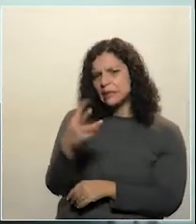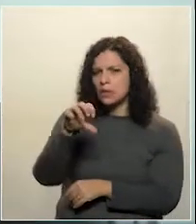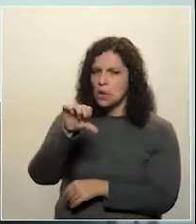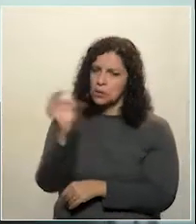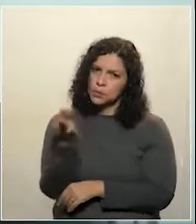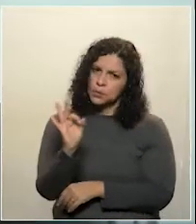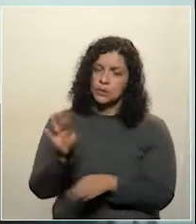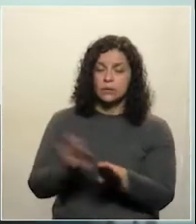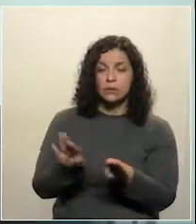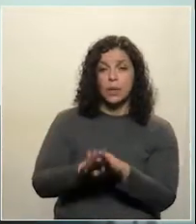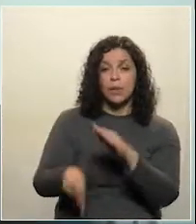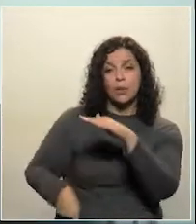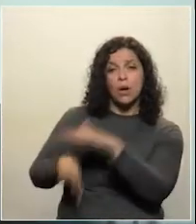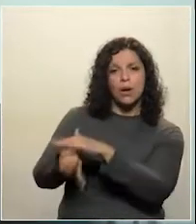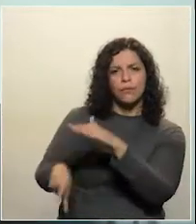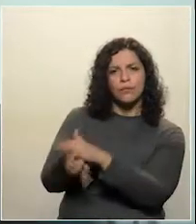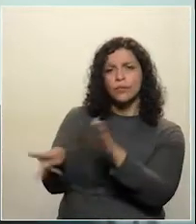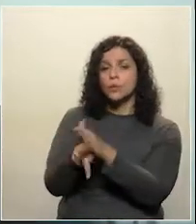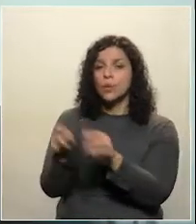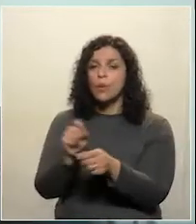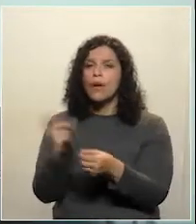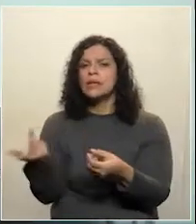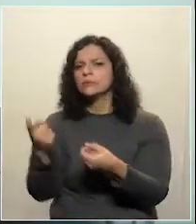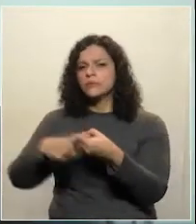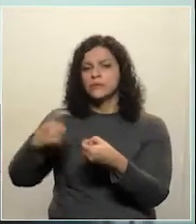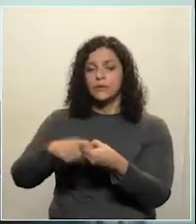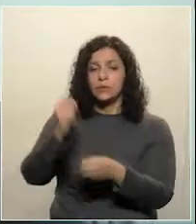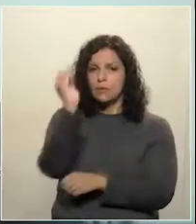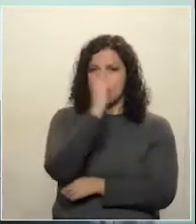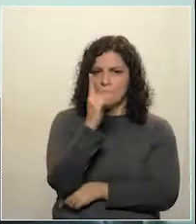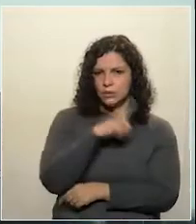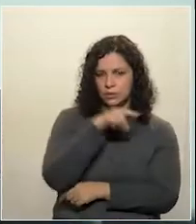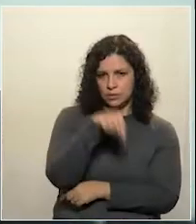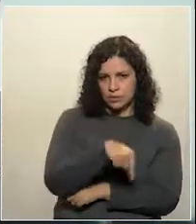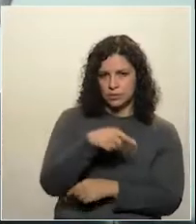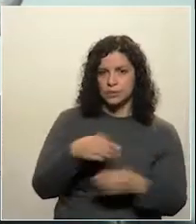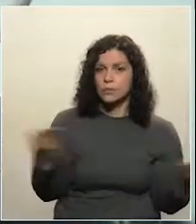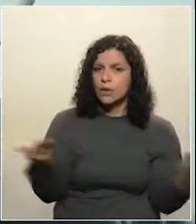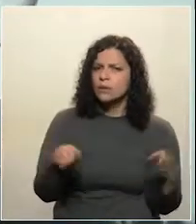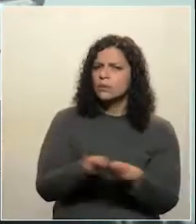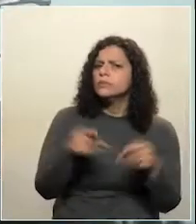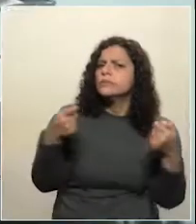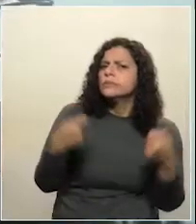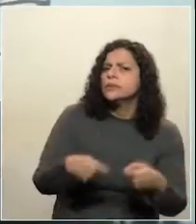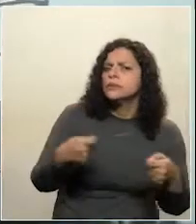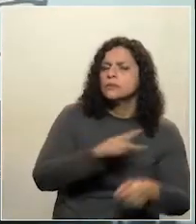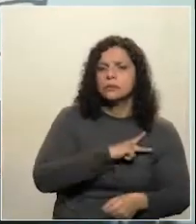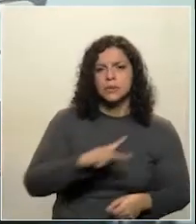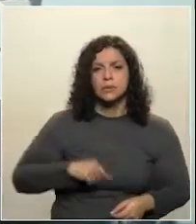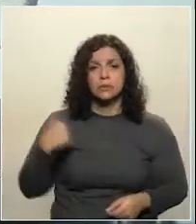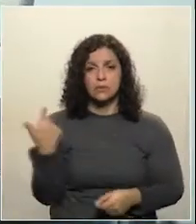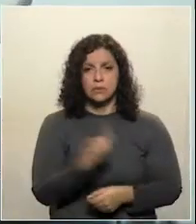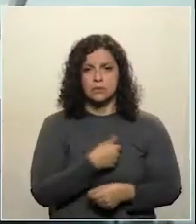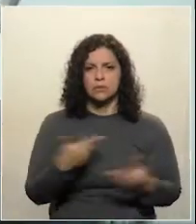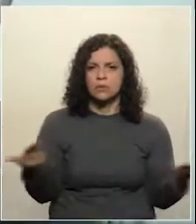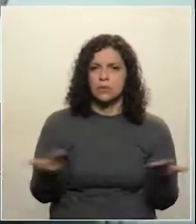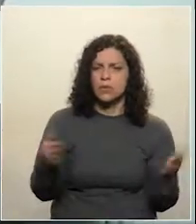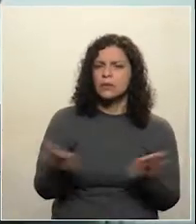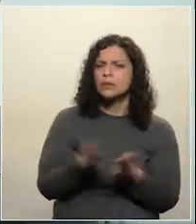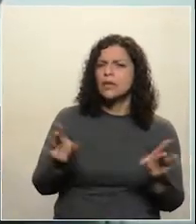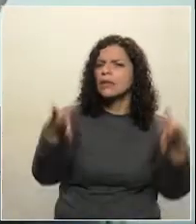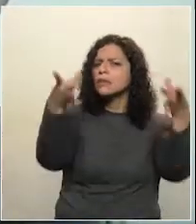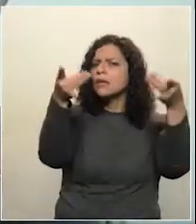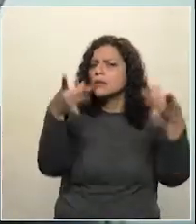nas mãos dos fundos e também dos sócios nacionais. Agora, é preciso, senhor presidente, que nós tenhamos uma